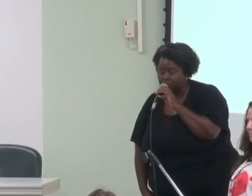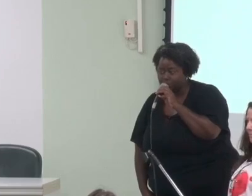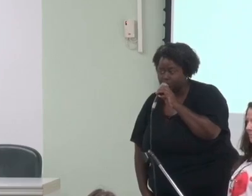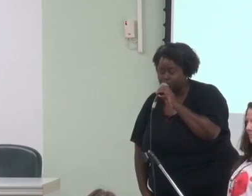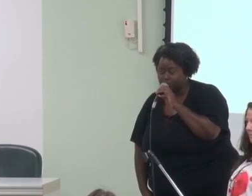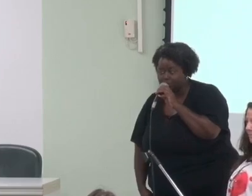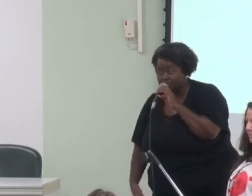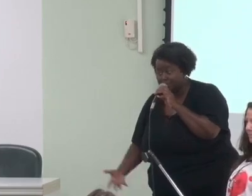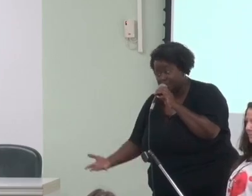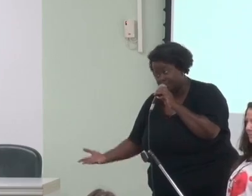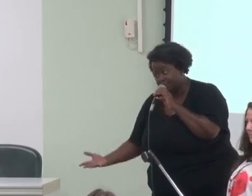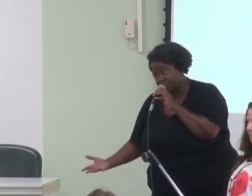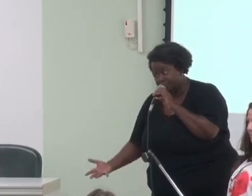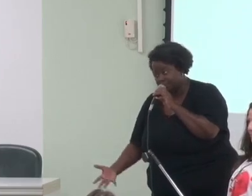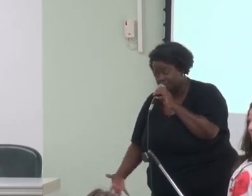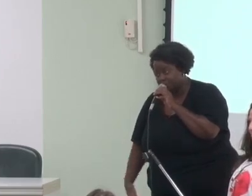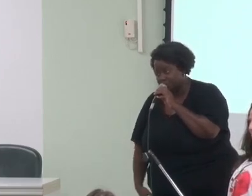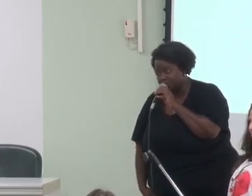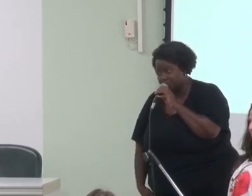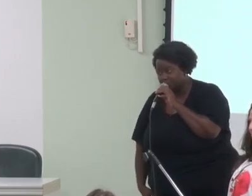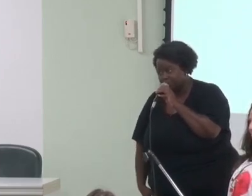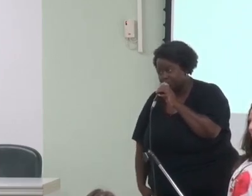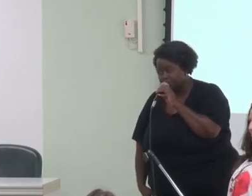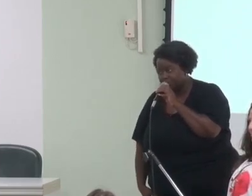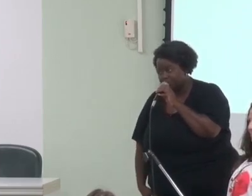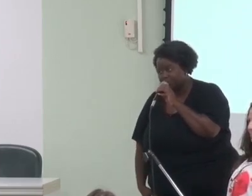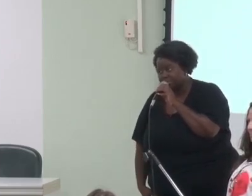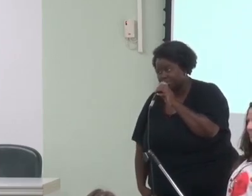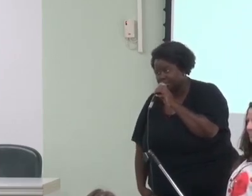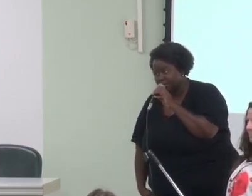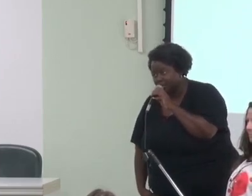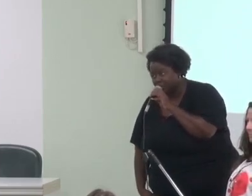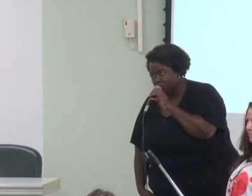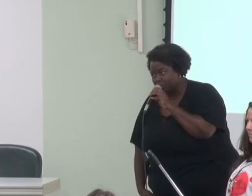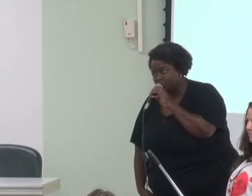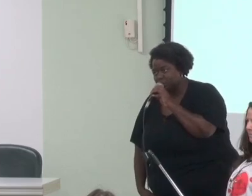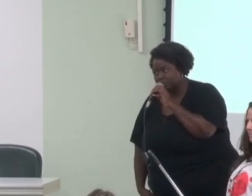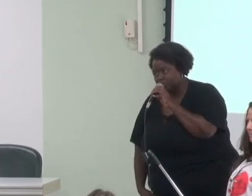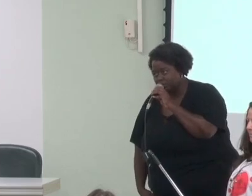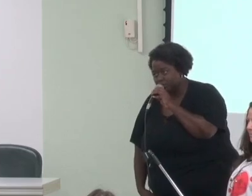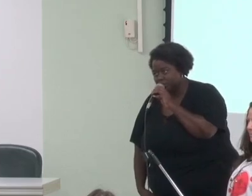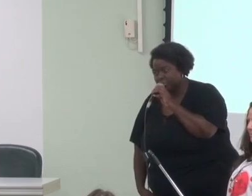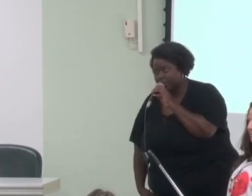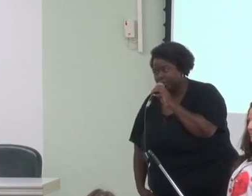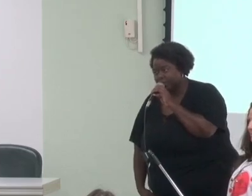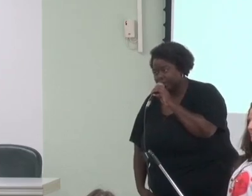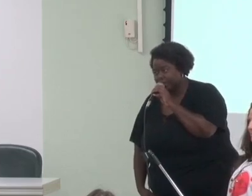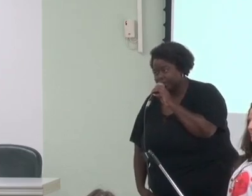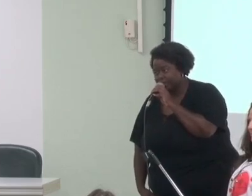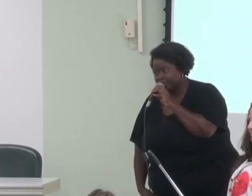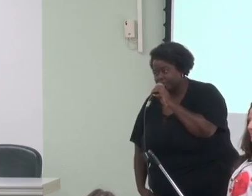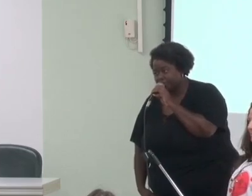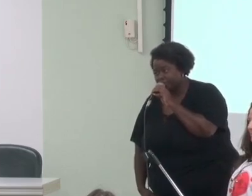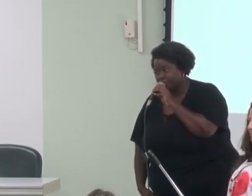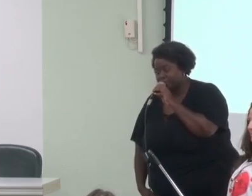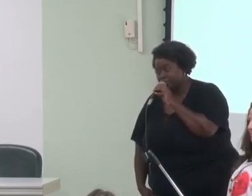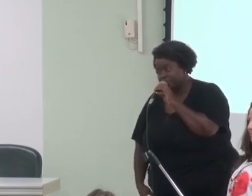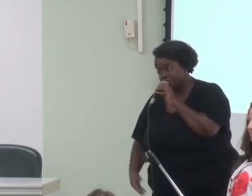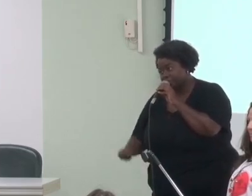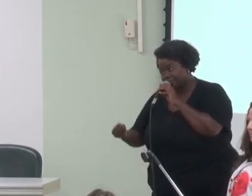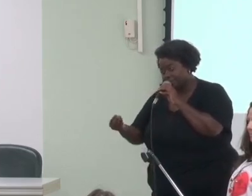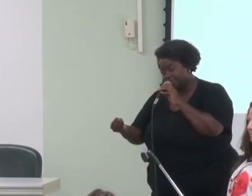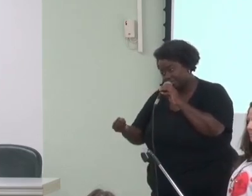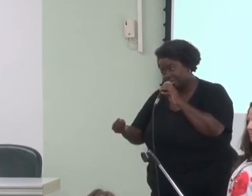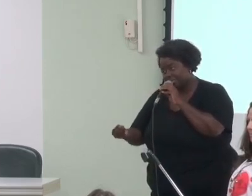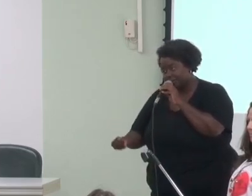de 15 minutos e, nesse tempo de 15 minutos, não é possível você expressar toda a sua explicação. Então, isso